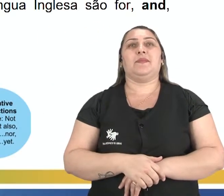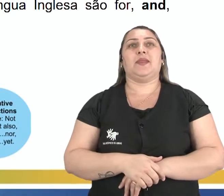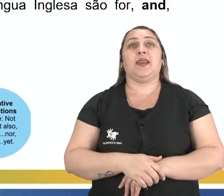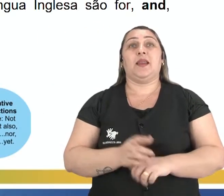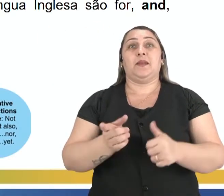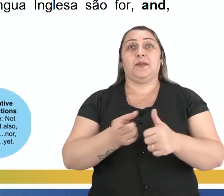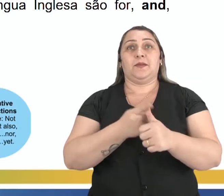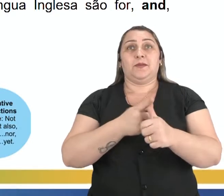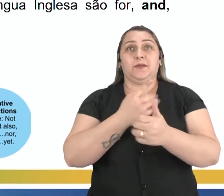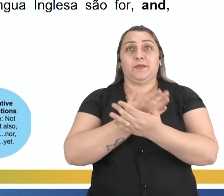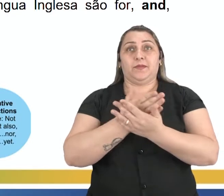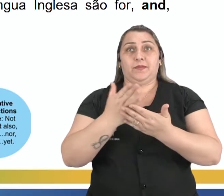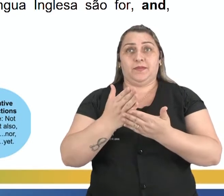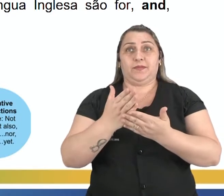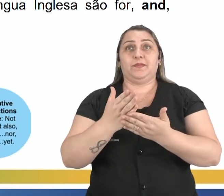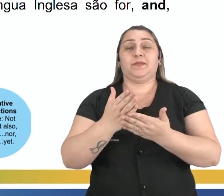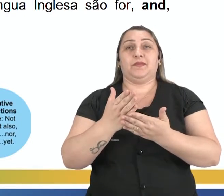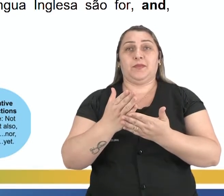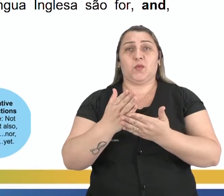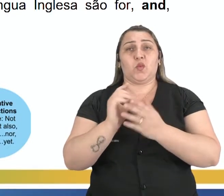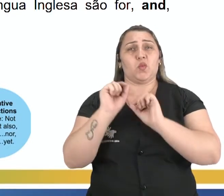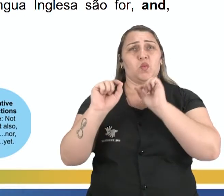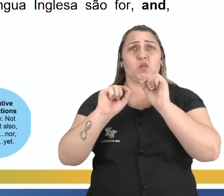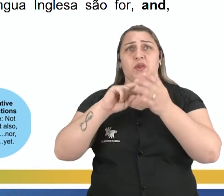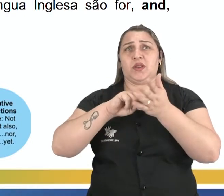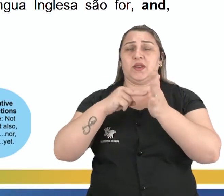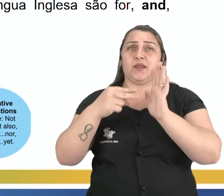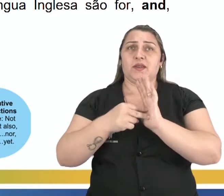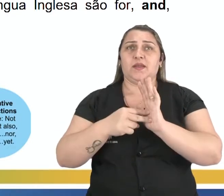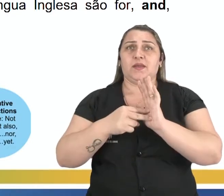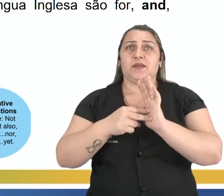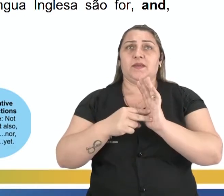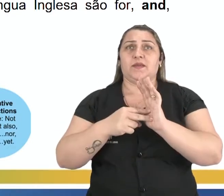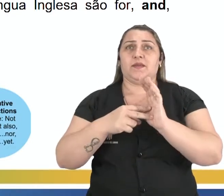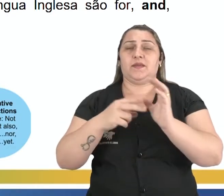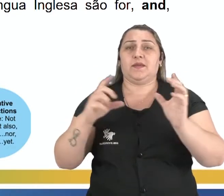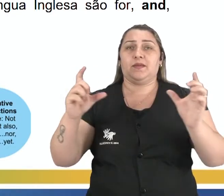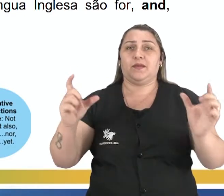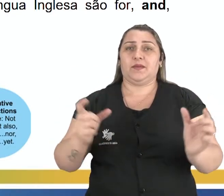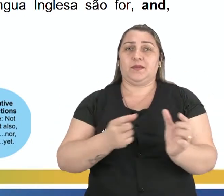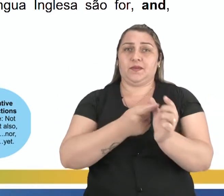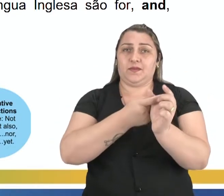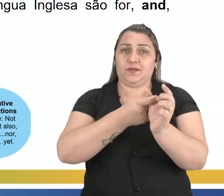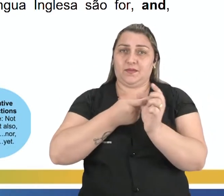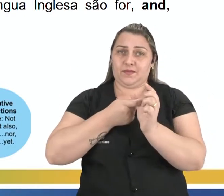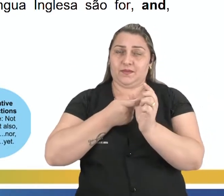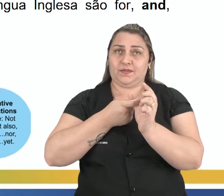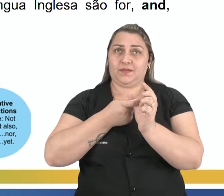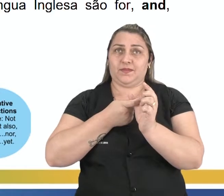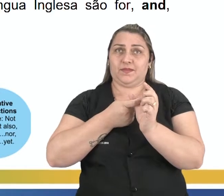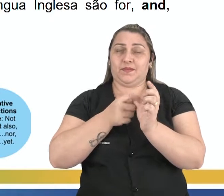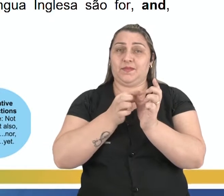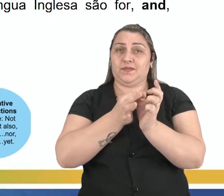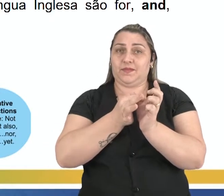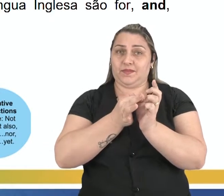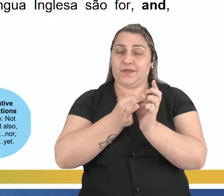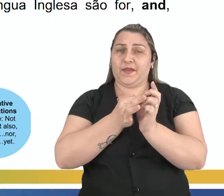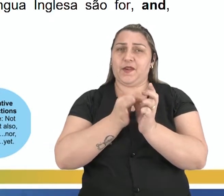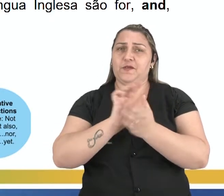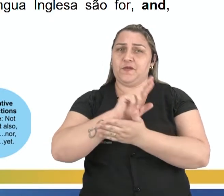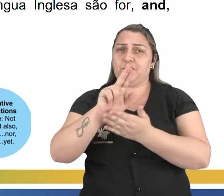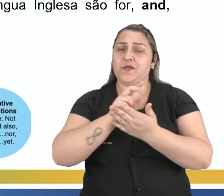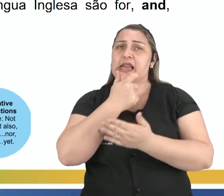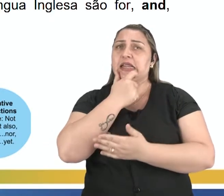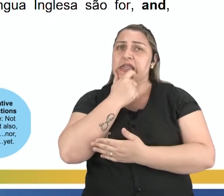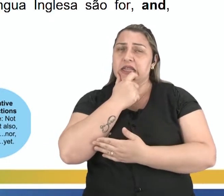Primeiro vamos começar com a definição, para entender o que é esse nome estranho, né? Coordinating Conjunctions. Elas são várias na